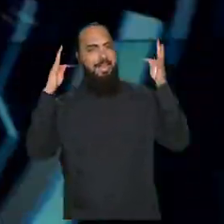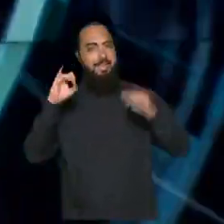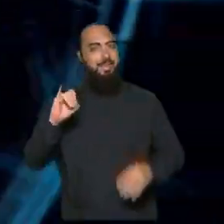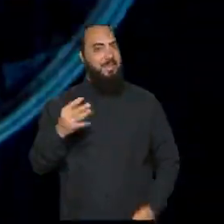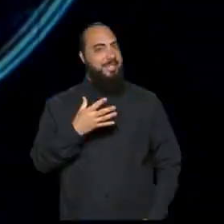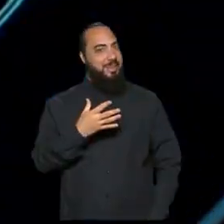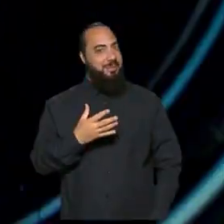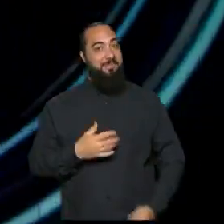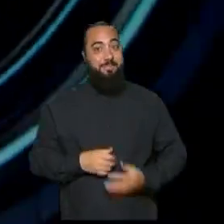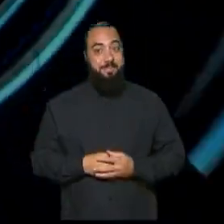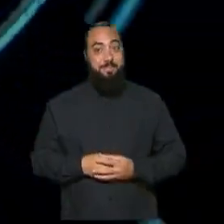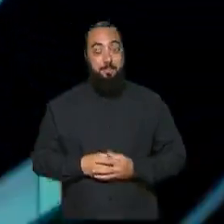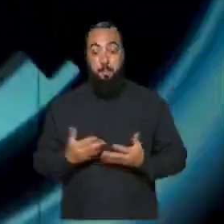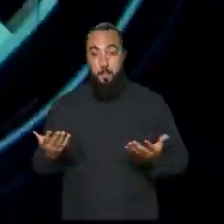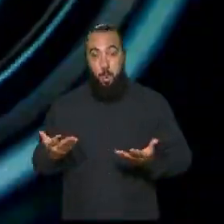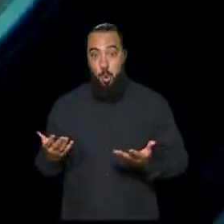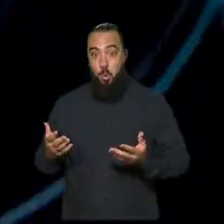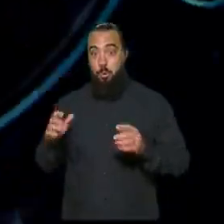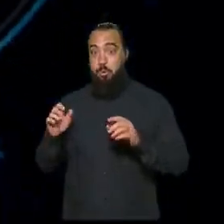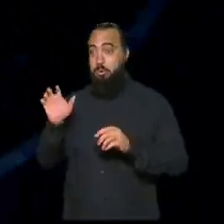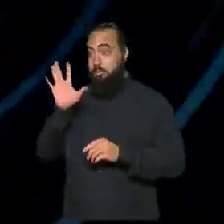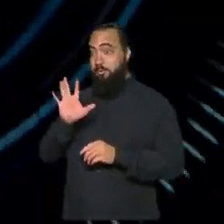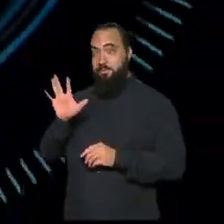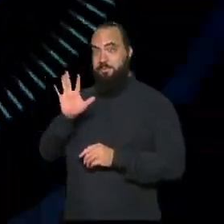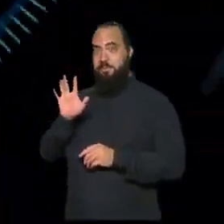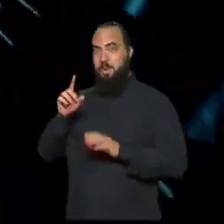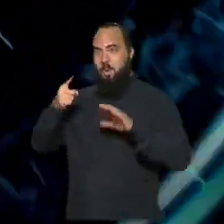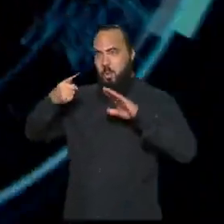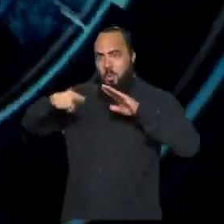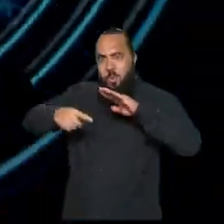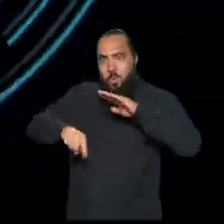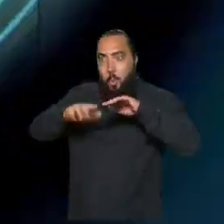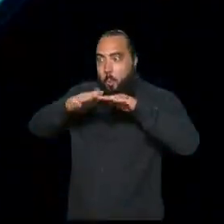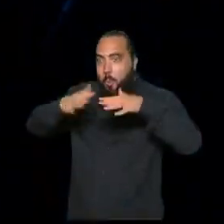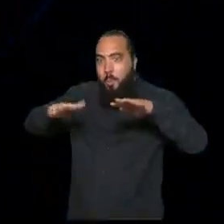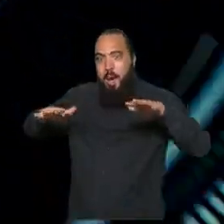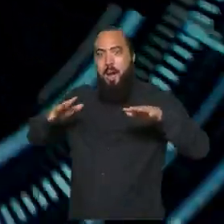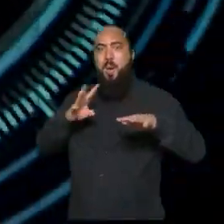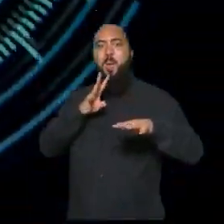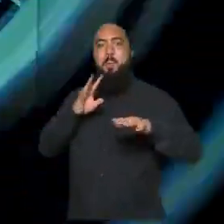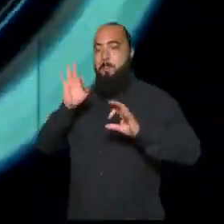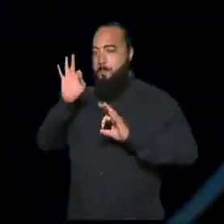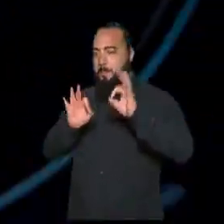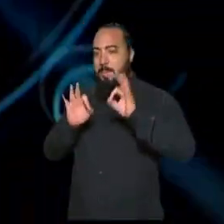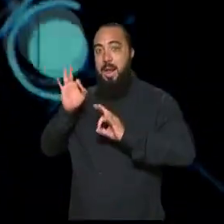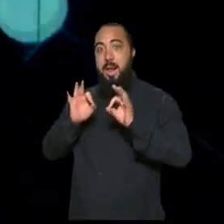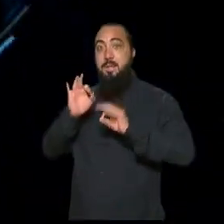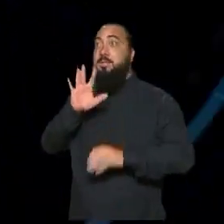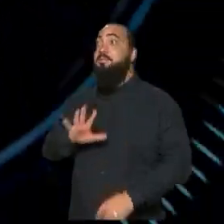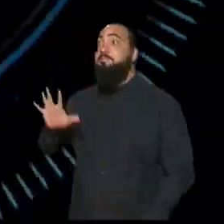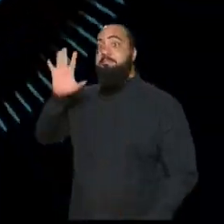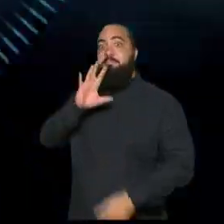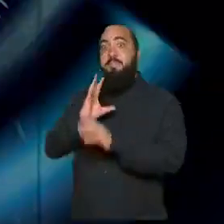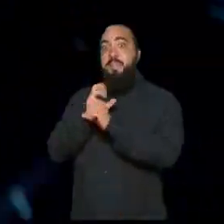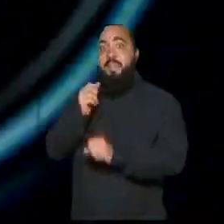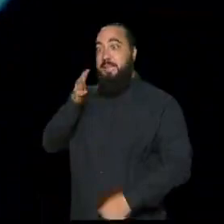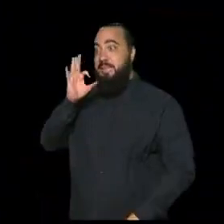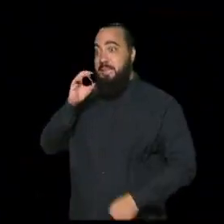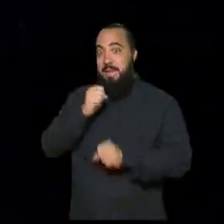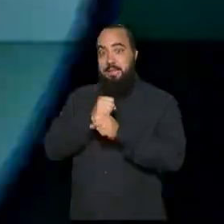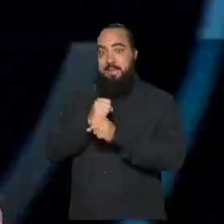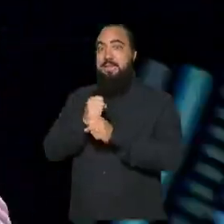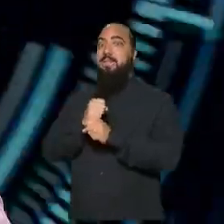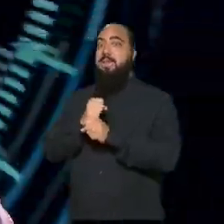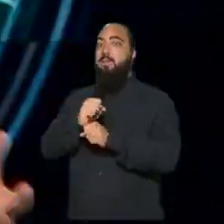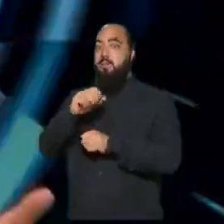inovação. Nesse episódio nós vamos para o fundo do mar conhecer o plano nacional da década da ciência oceânica no Brasil.